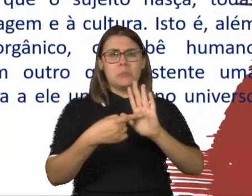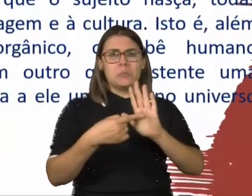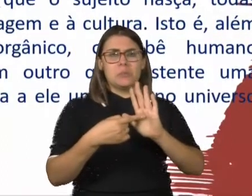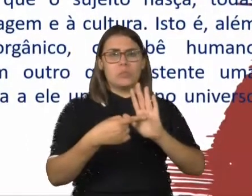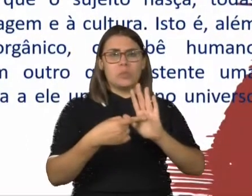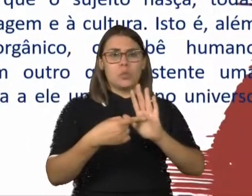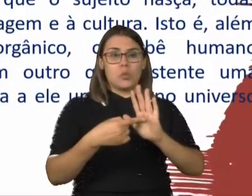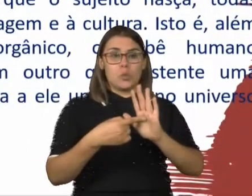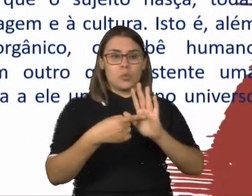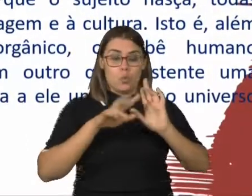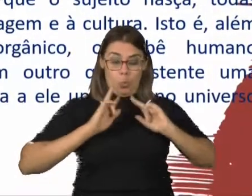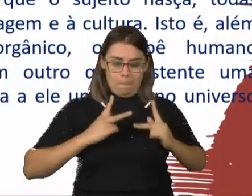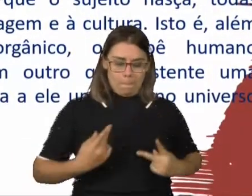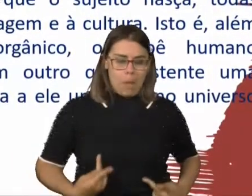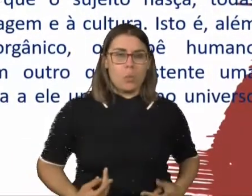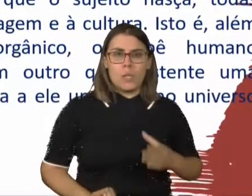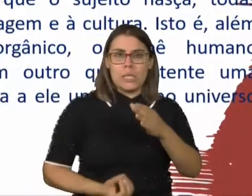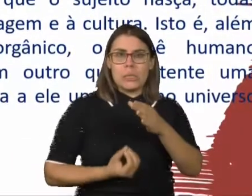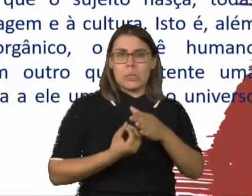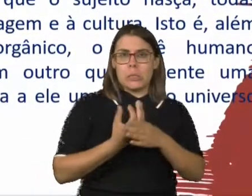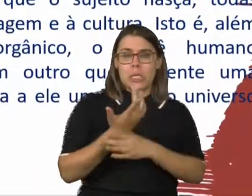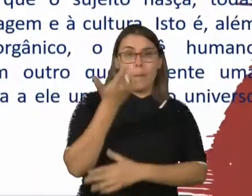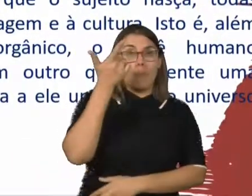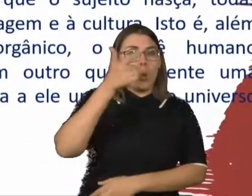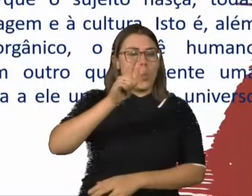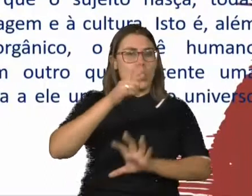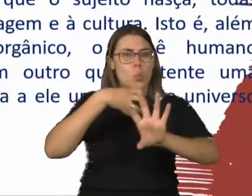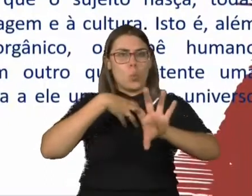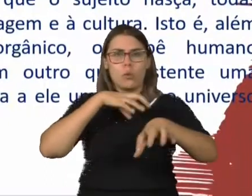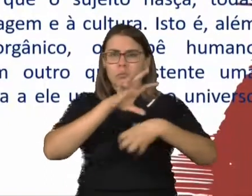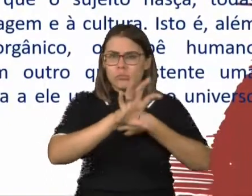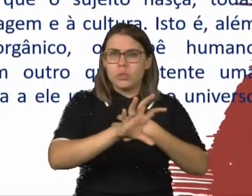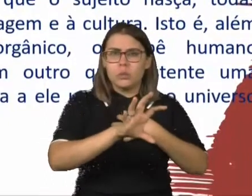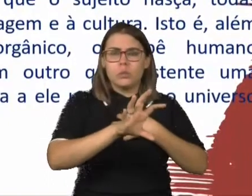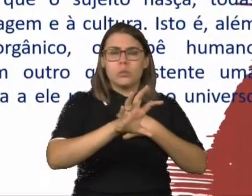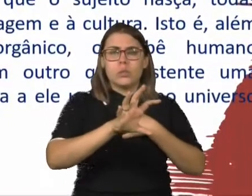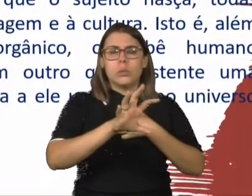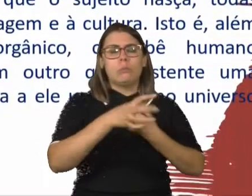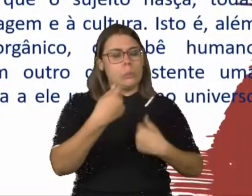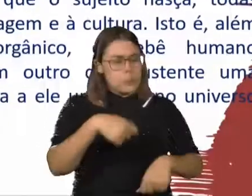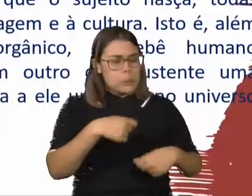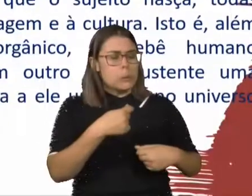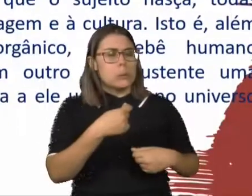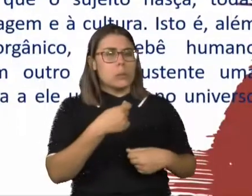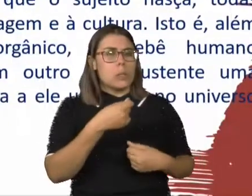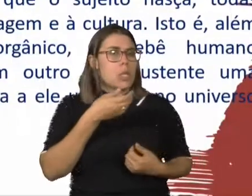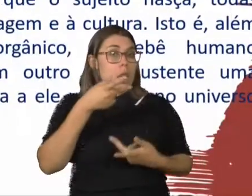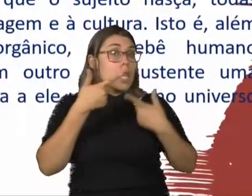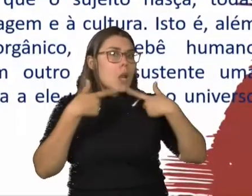do outro, a partir desse outro, a partir de sua inscrição na linguagem,